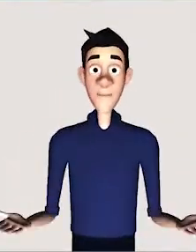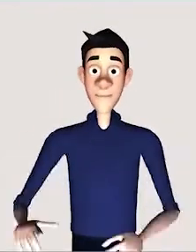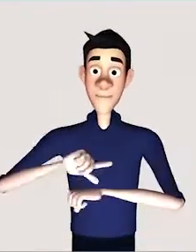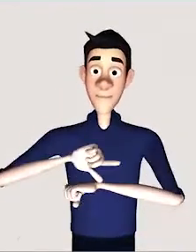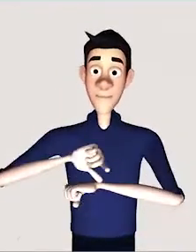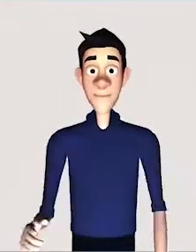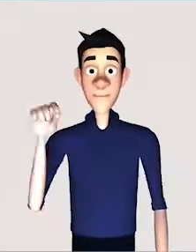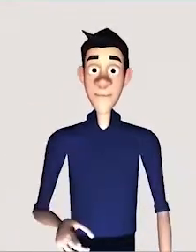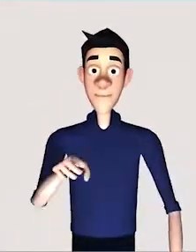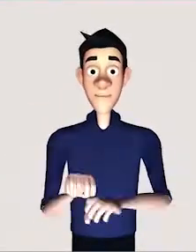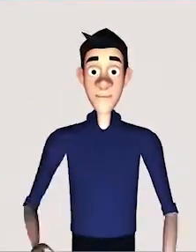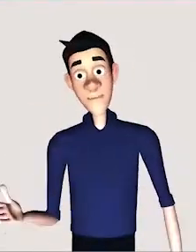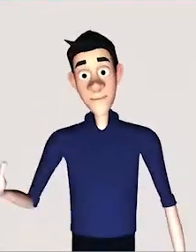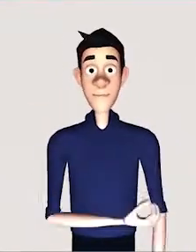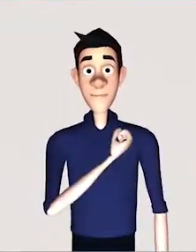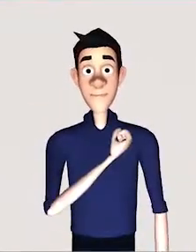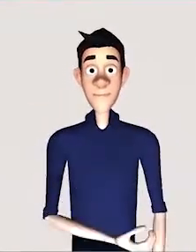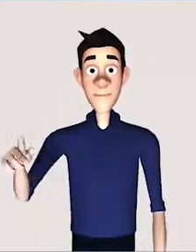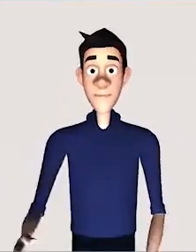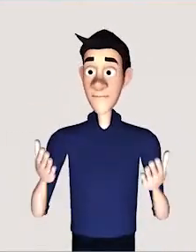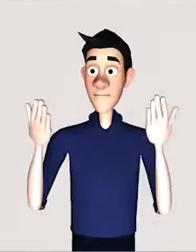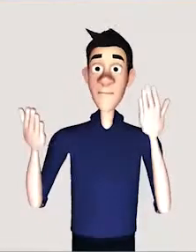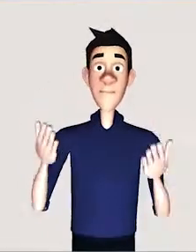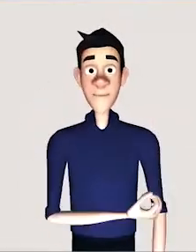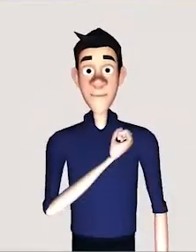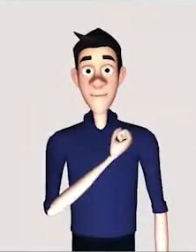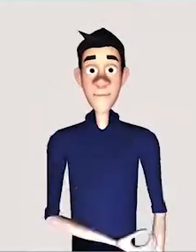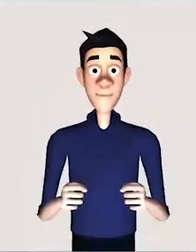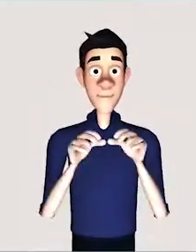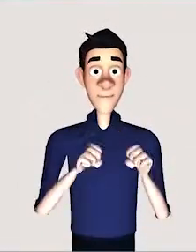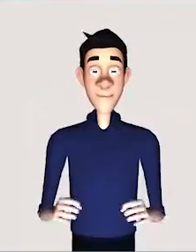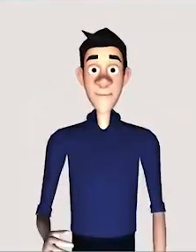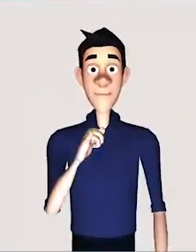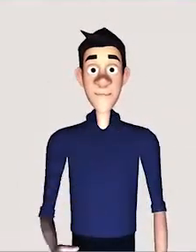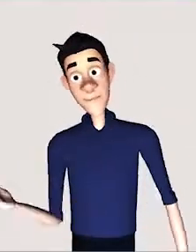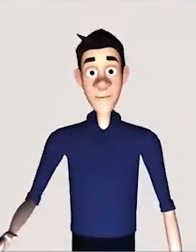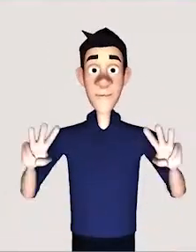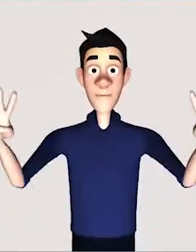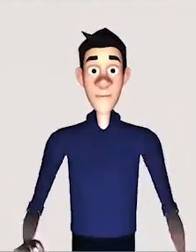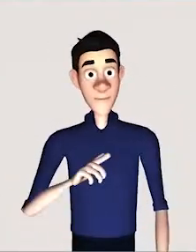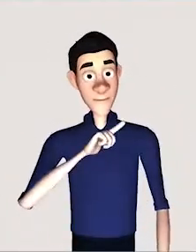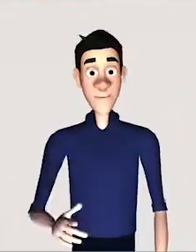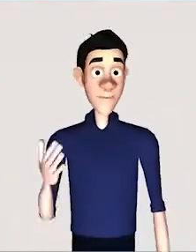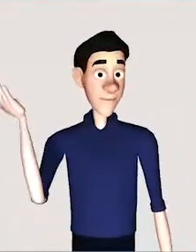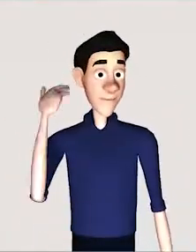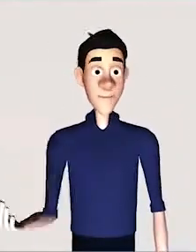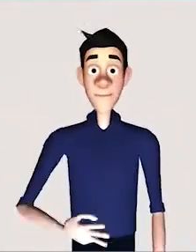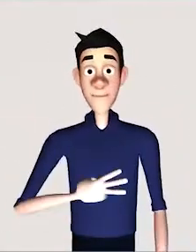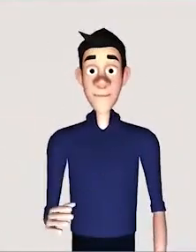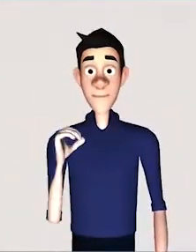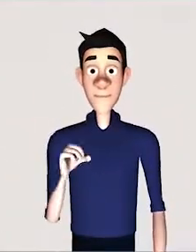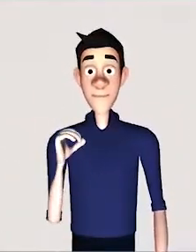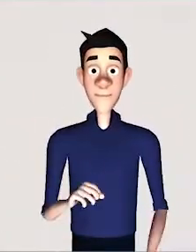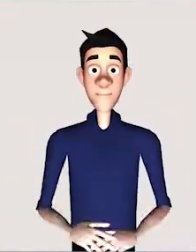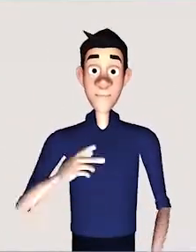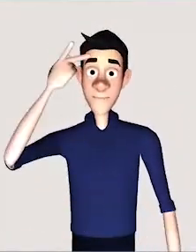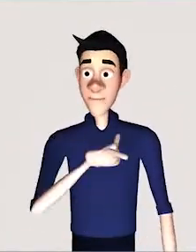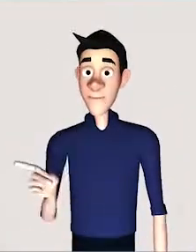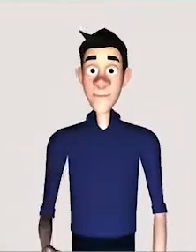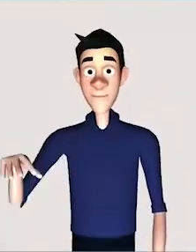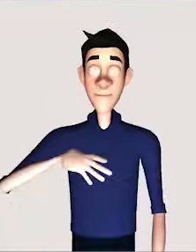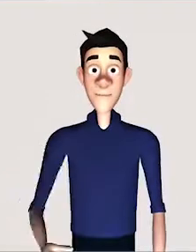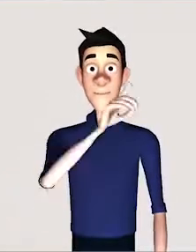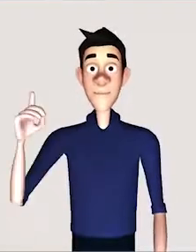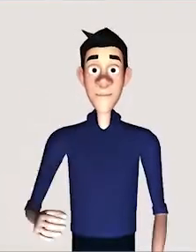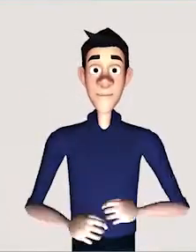300 visitantes todos os dias do ano e o outro museu teve um dia com 1.000, outro dia com 500, outro dia com 2.000, outro dia